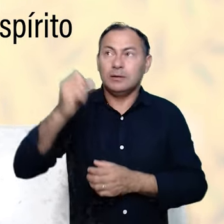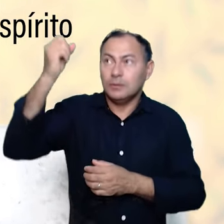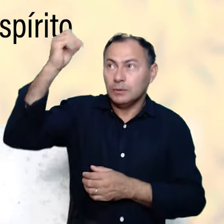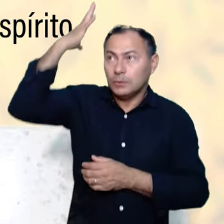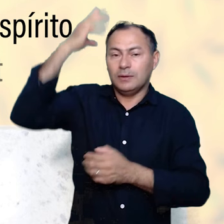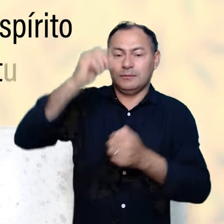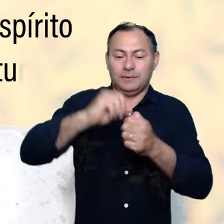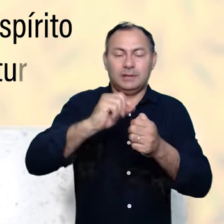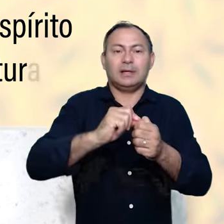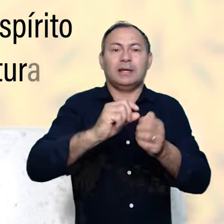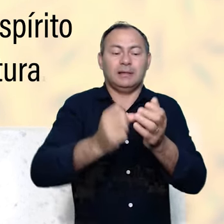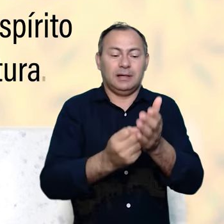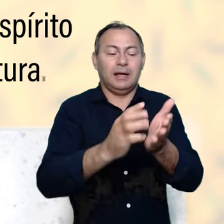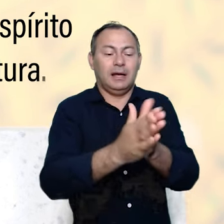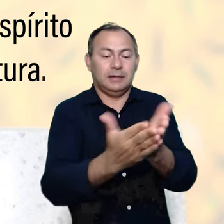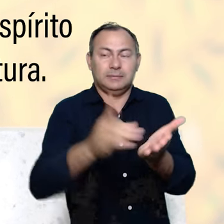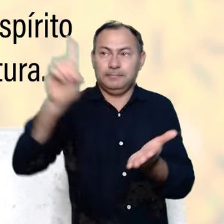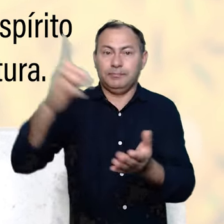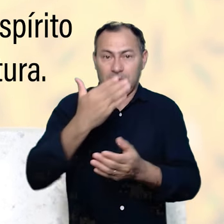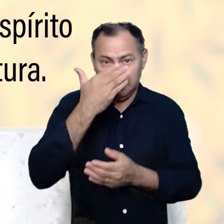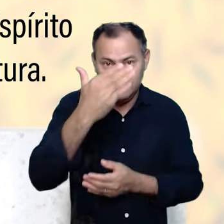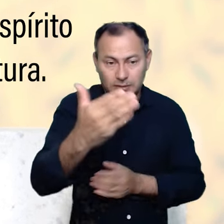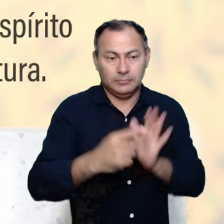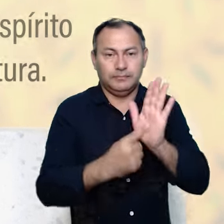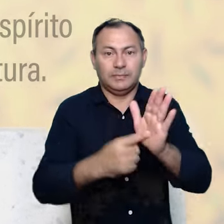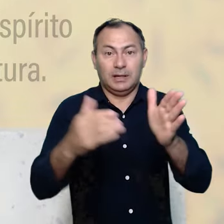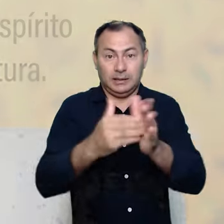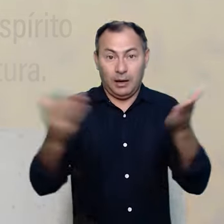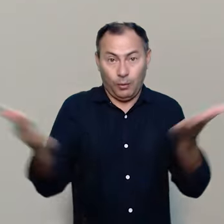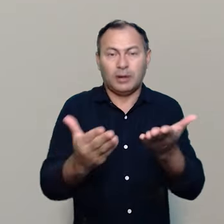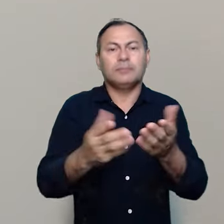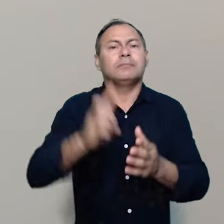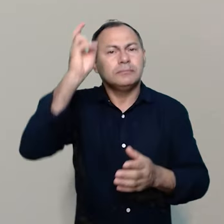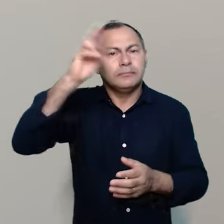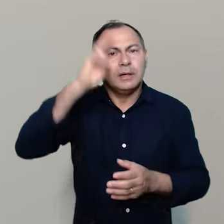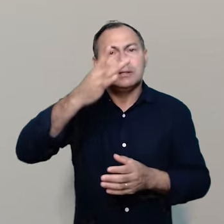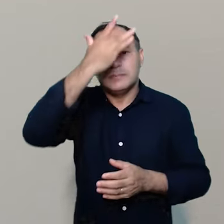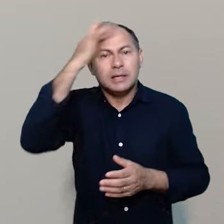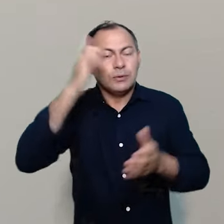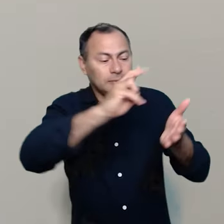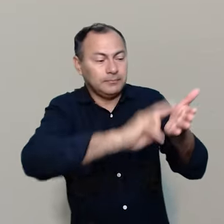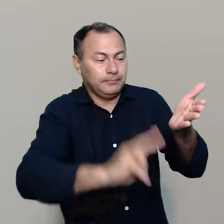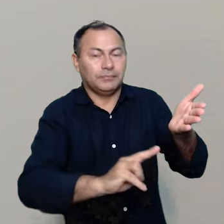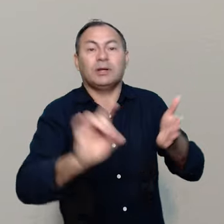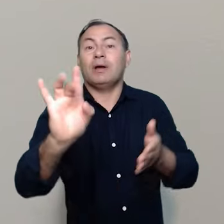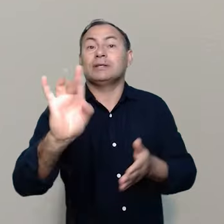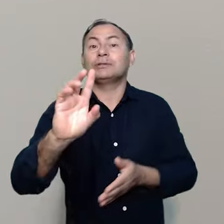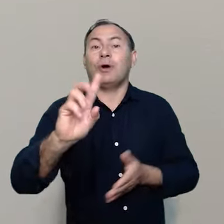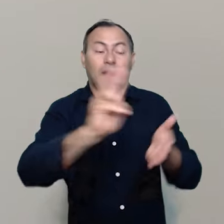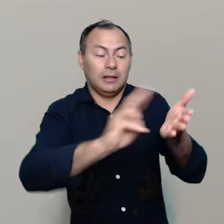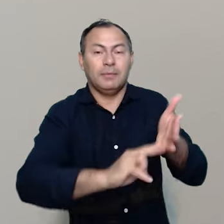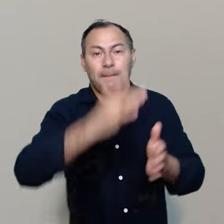inspirou a Escritura. Então, diante do exposto até aqui, recordamos aos leitores que não basta ler.